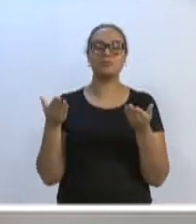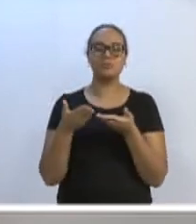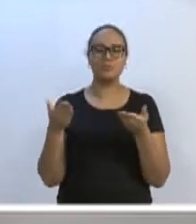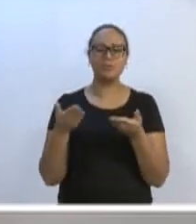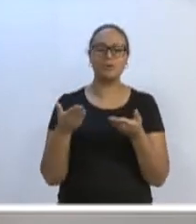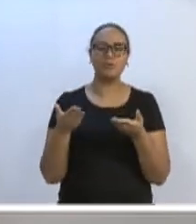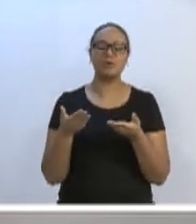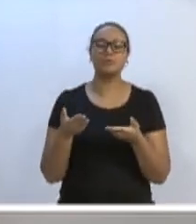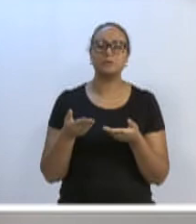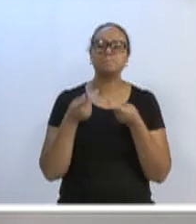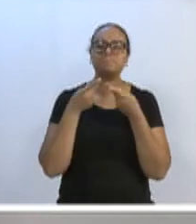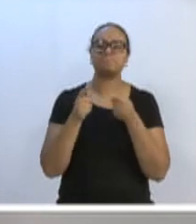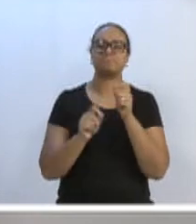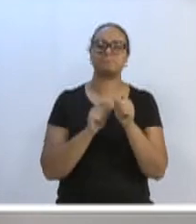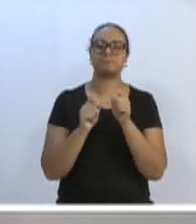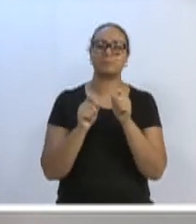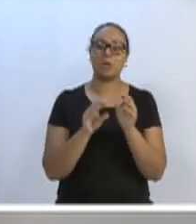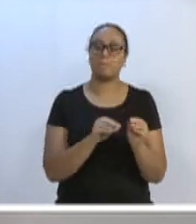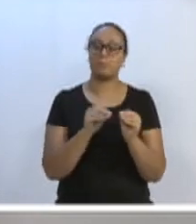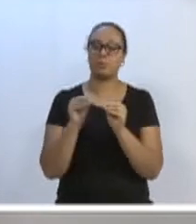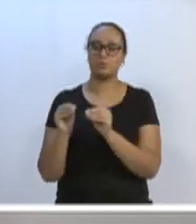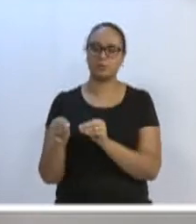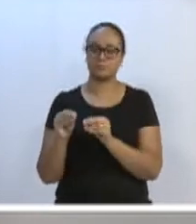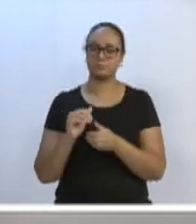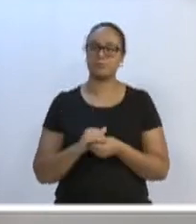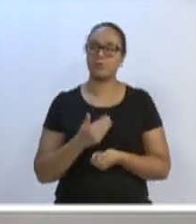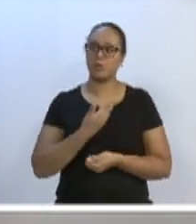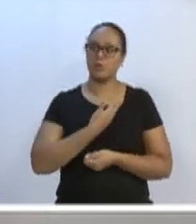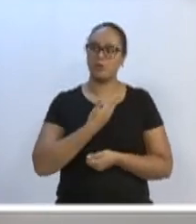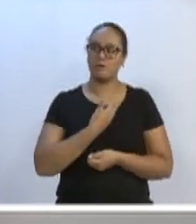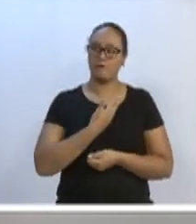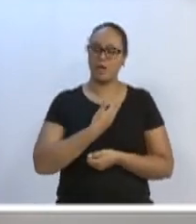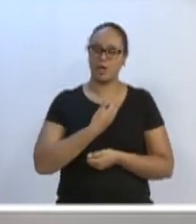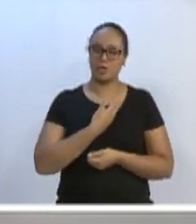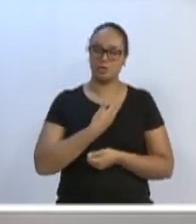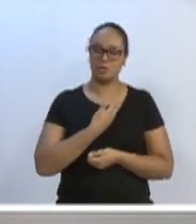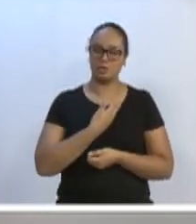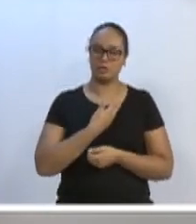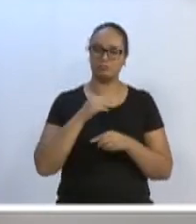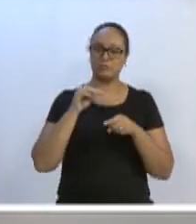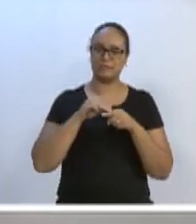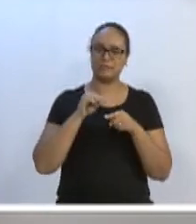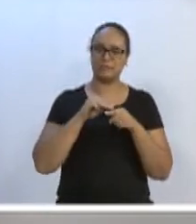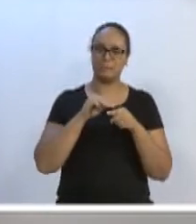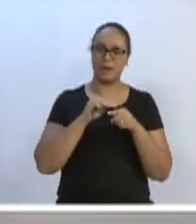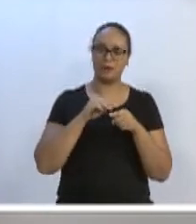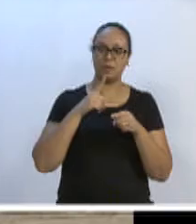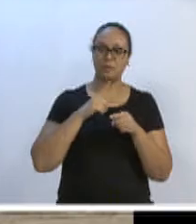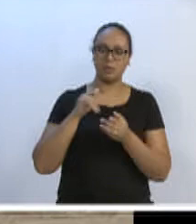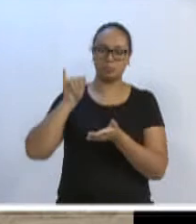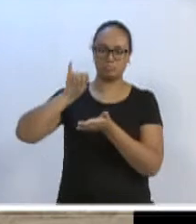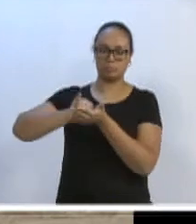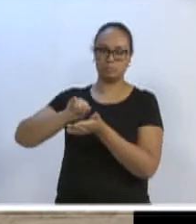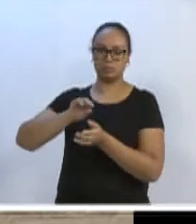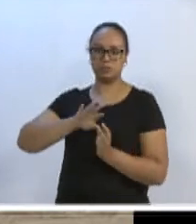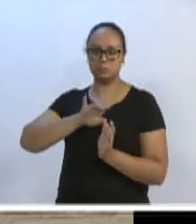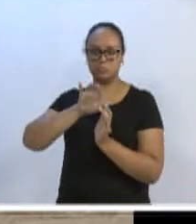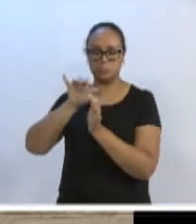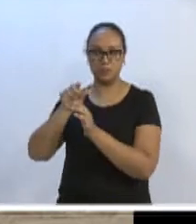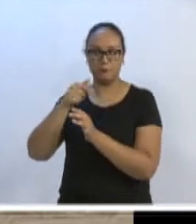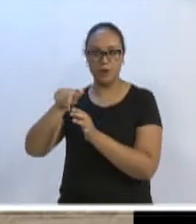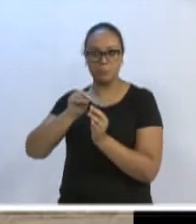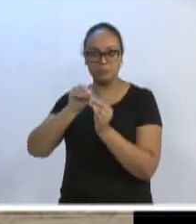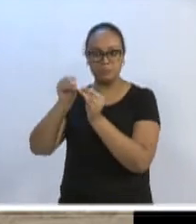transferência do governo municipal para a Intendência do Garcia, destacar a agenda